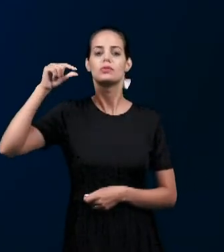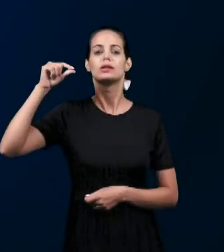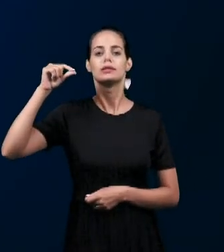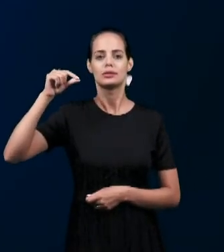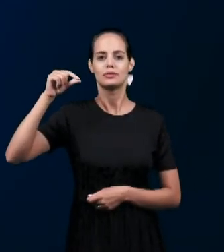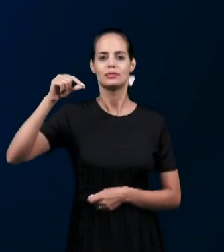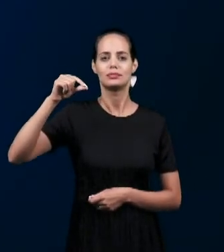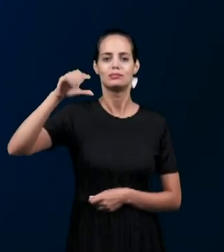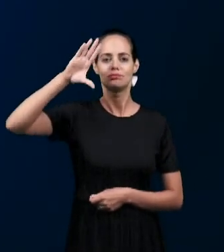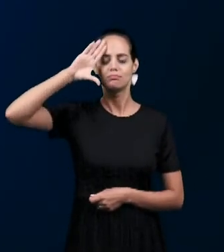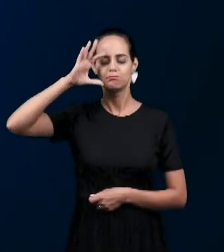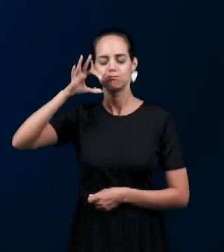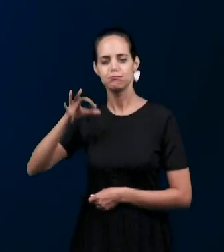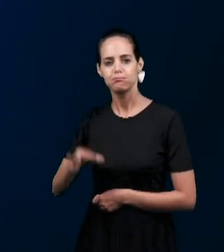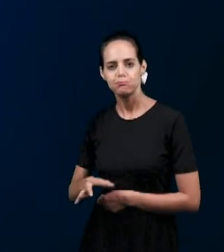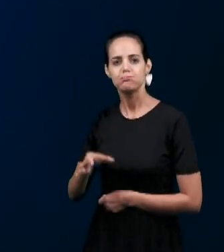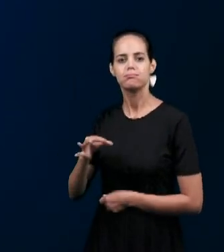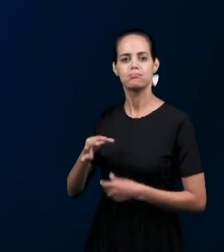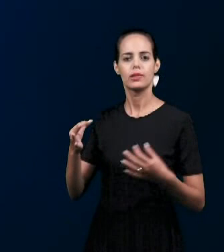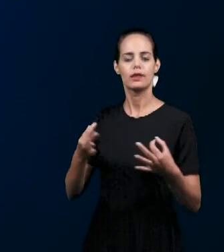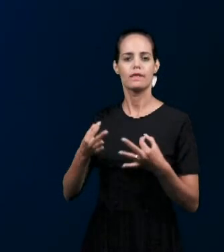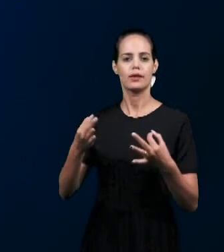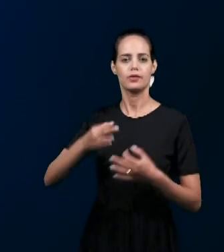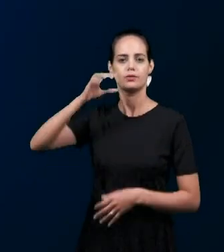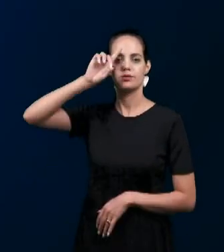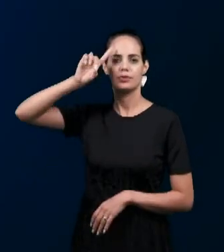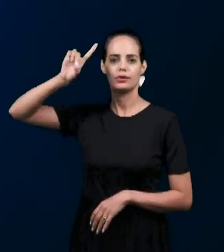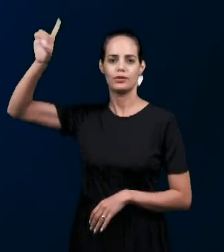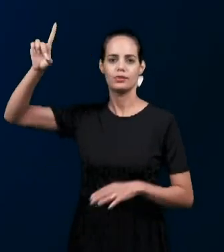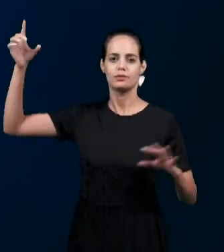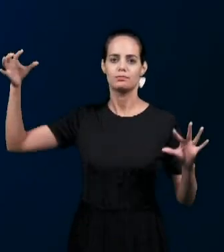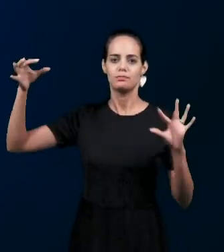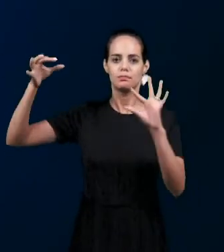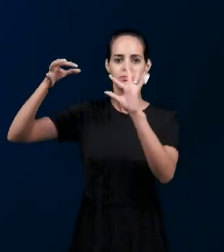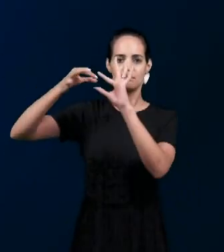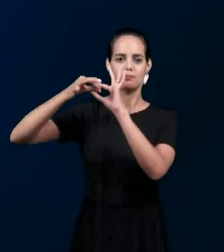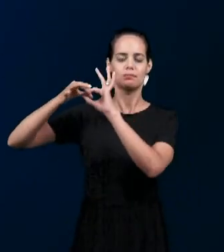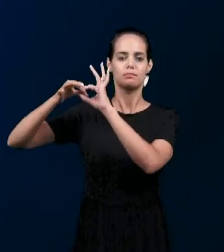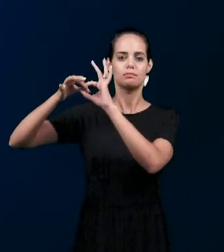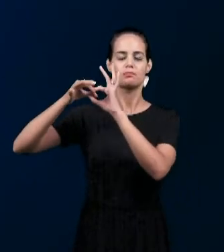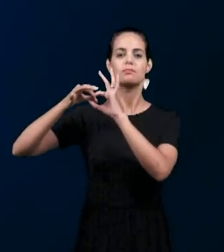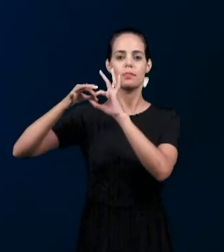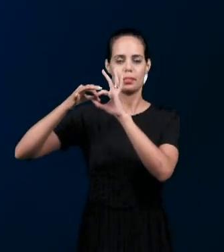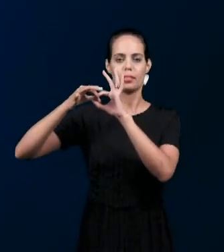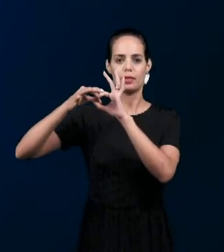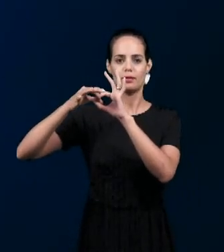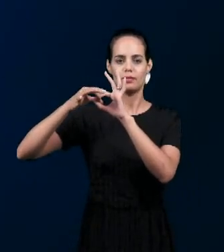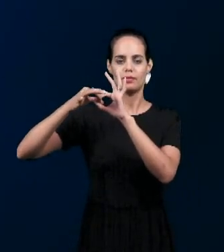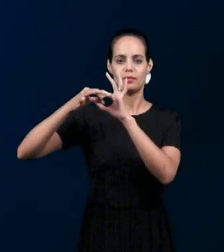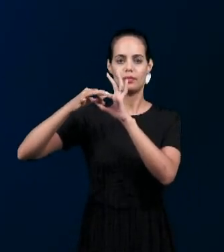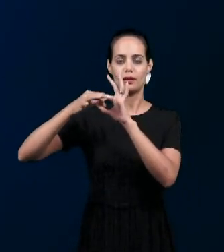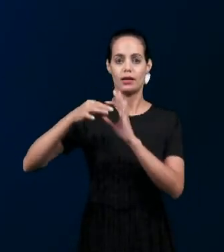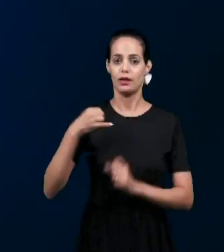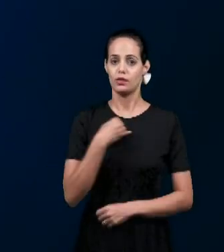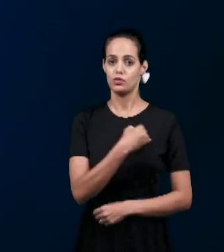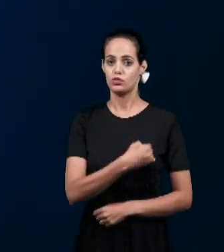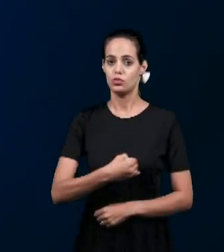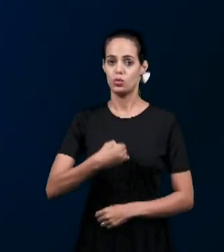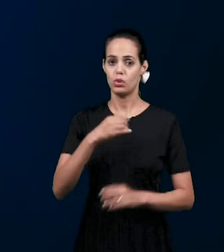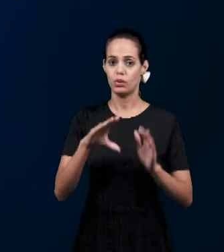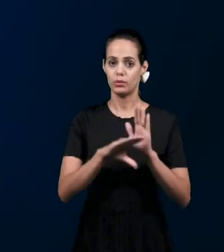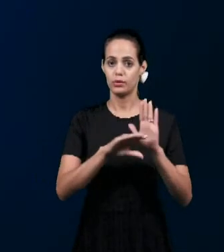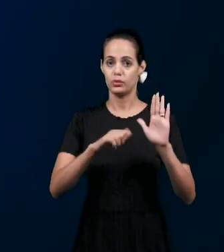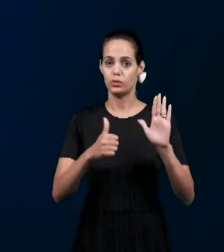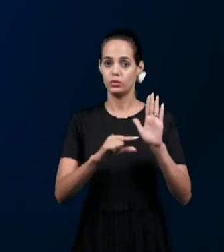acesso direto a Deus Conforme Está no livro de João Capítulo 1, 11 e 12